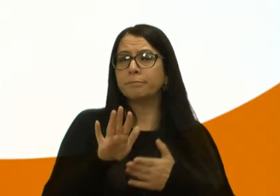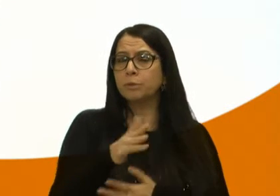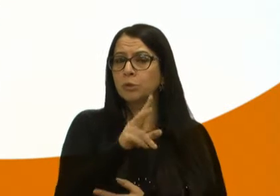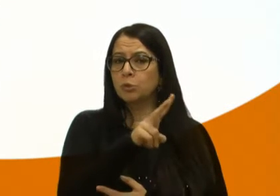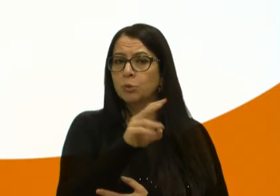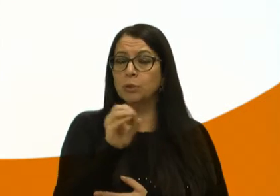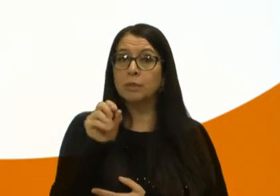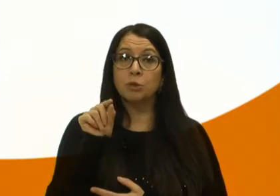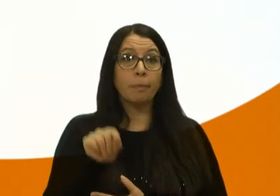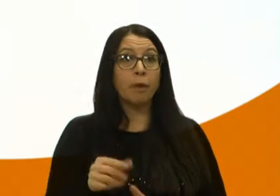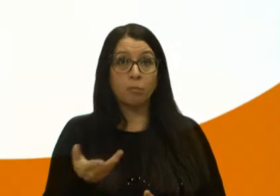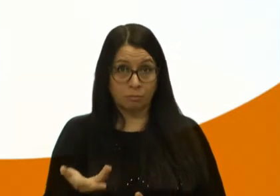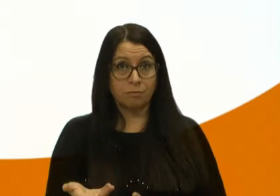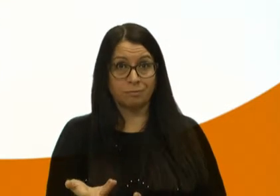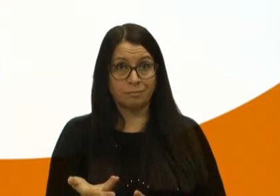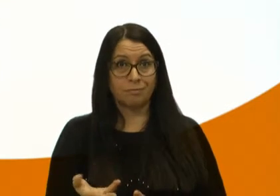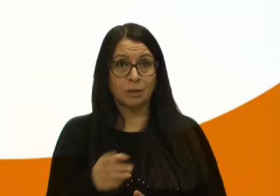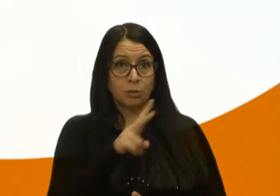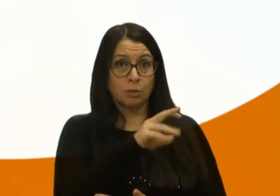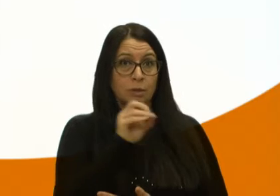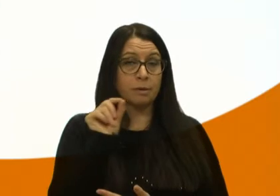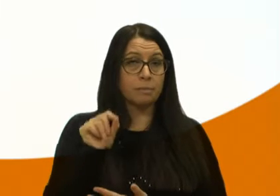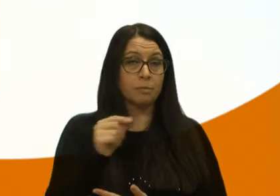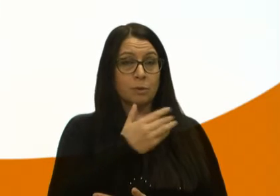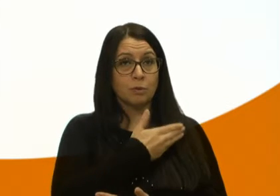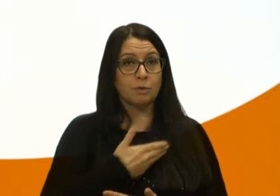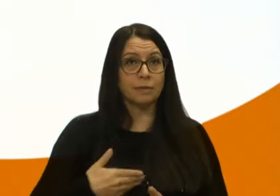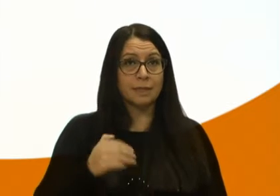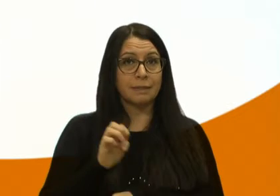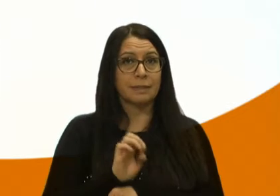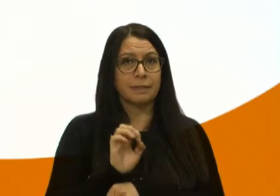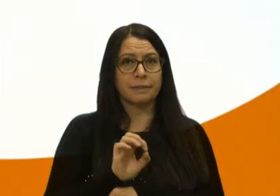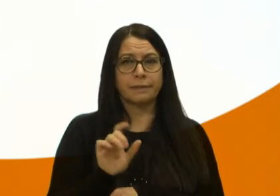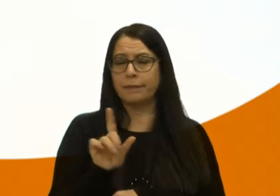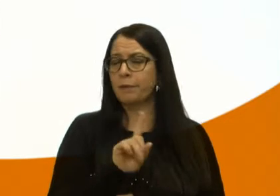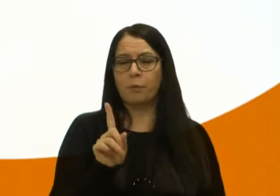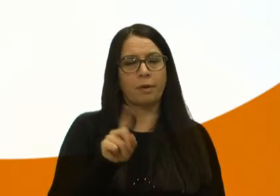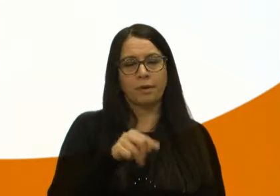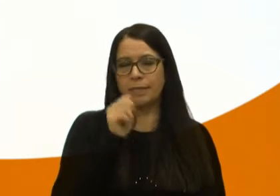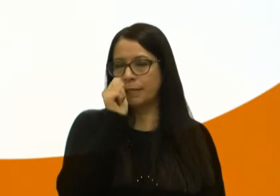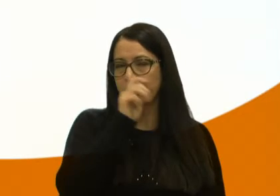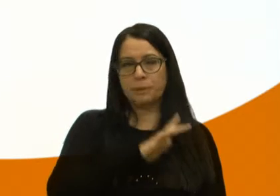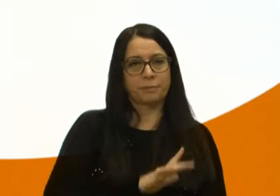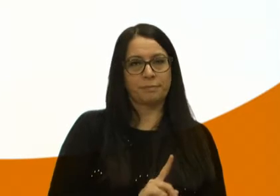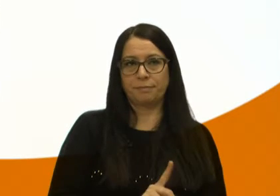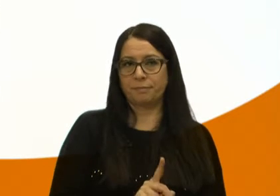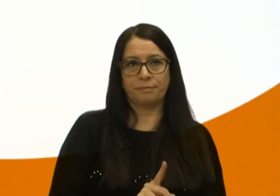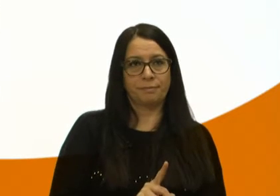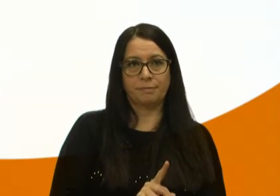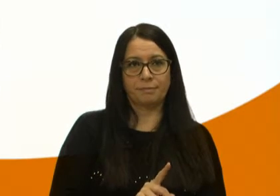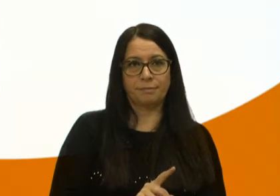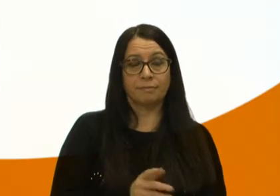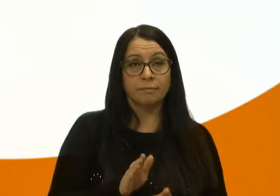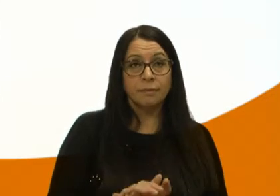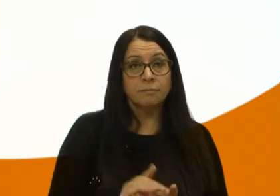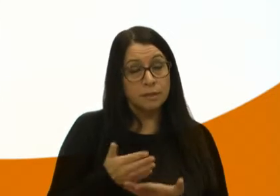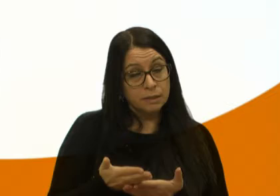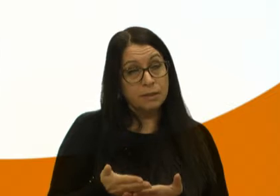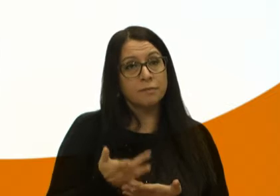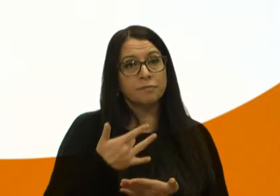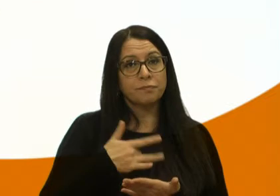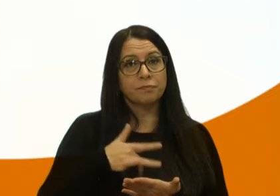200 mil. 200 mil para um governo do Estado não é um absurdo. Não é um absurdo. Então,